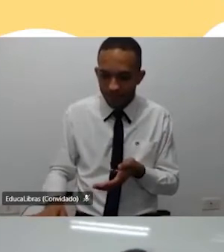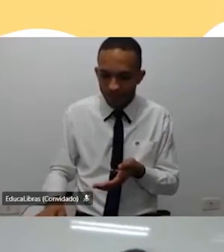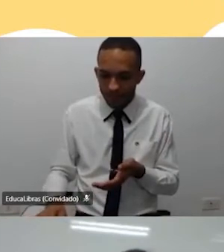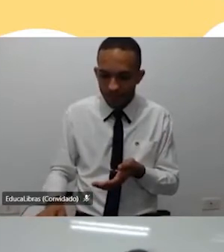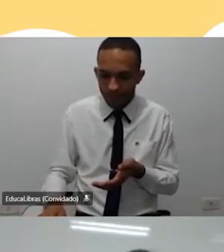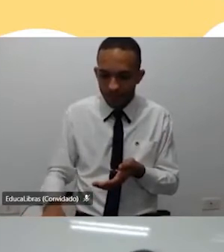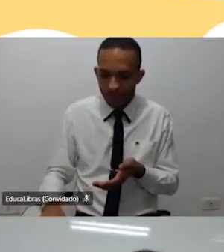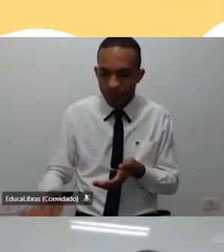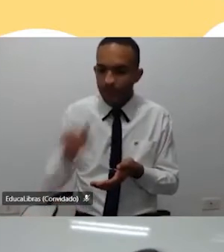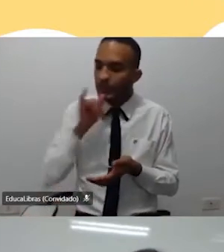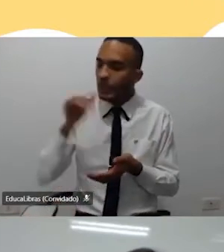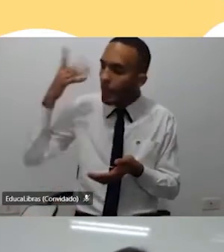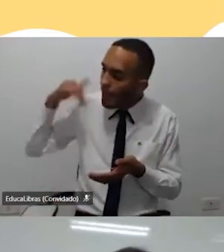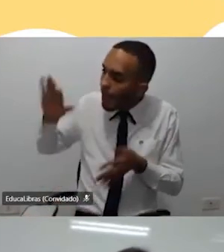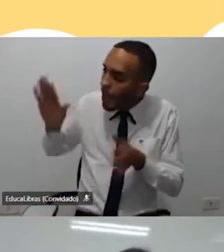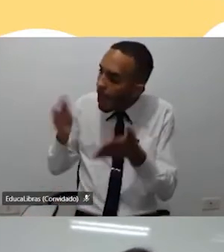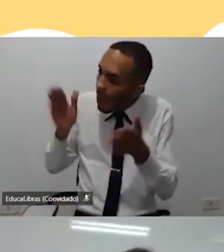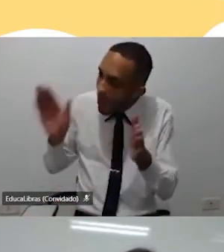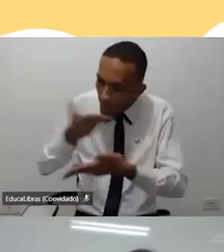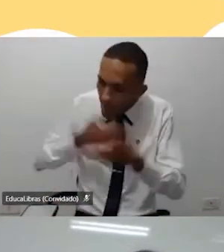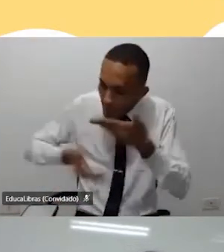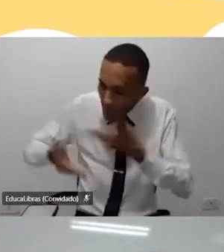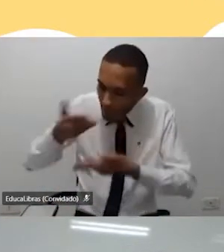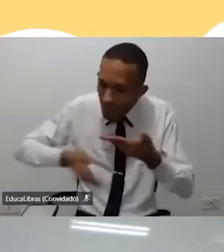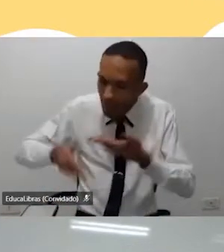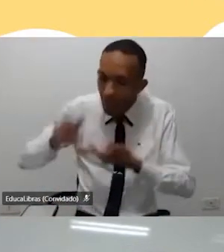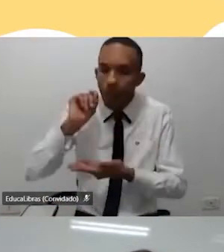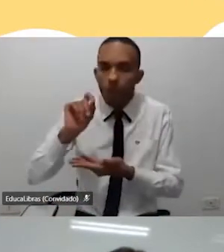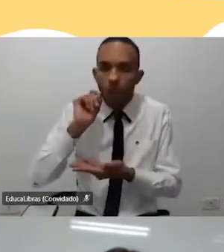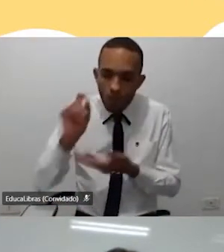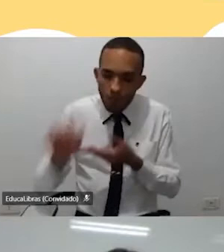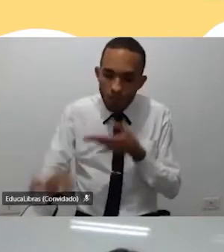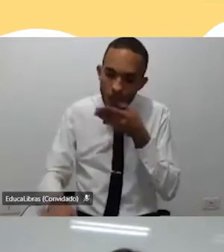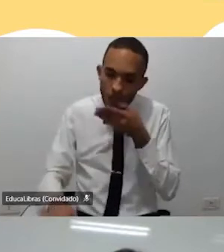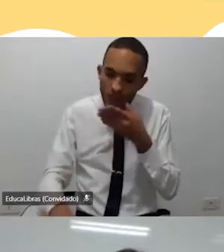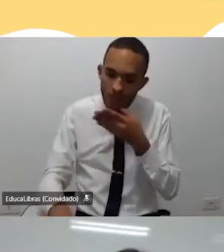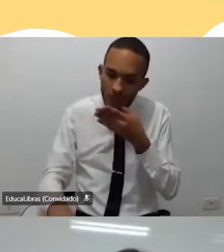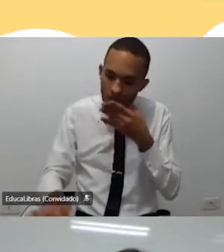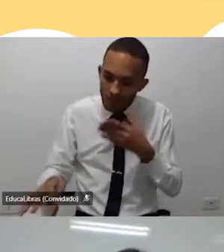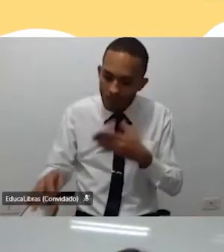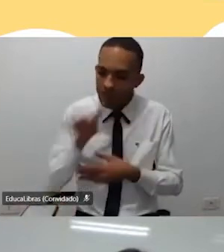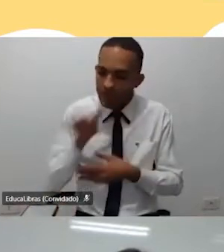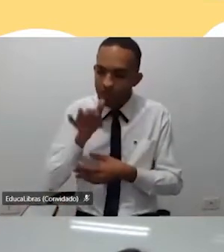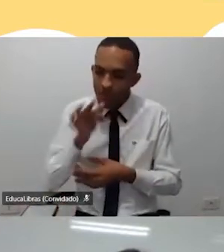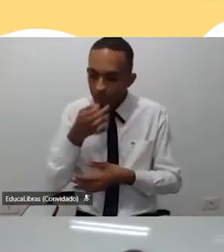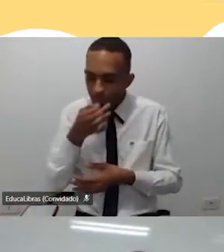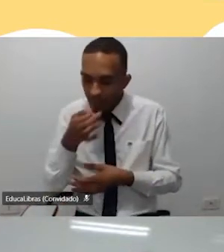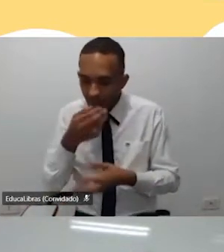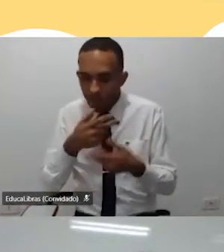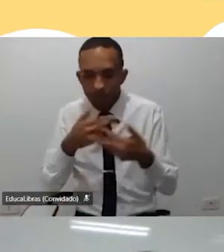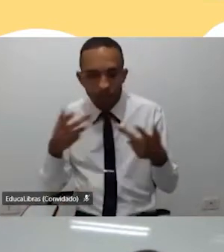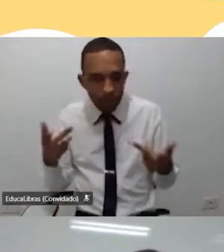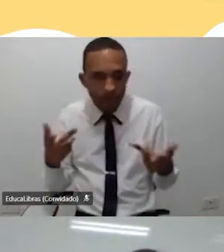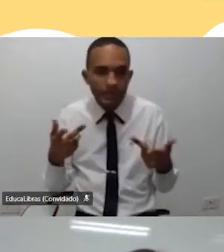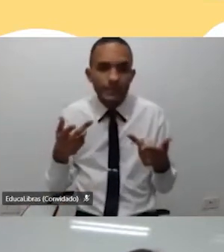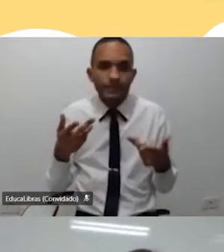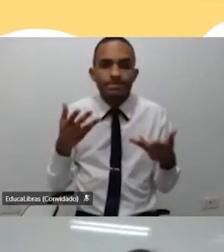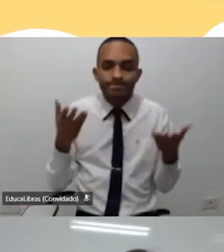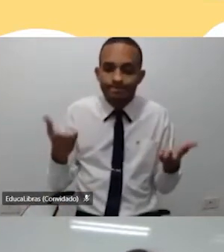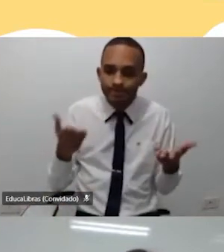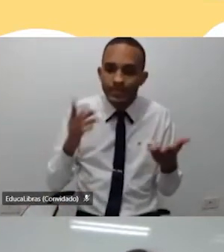infância, esse estímulo de participação, esse estímulo para desenvolver o senso crítico, aí,